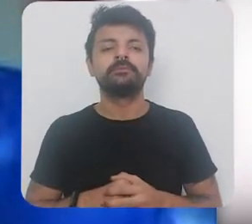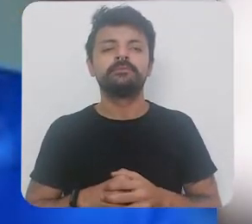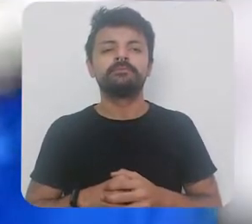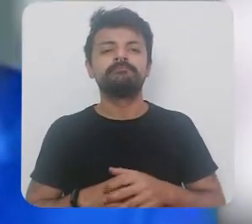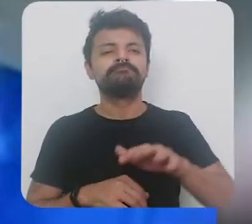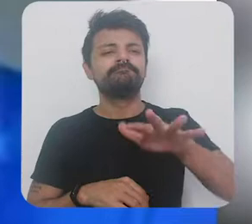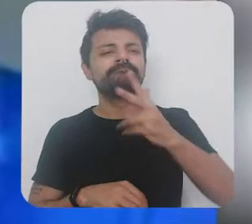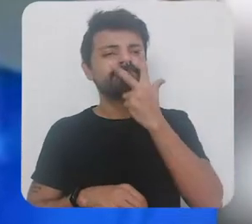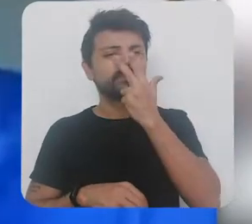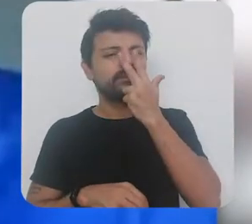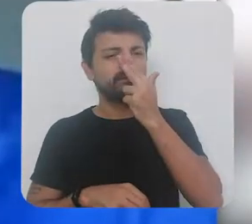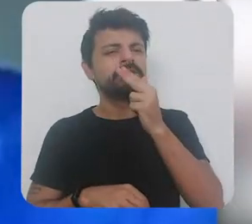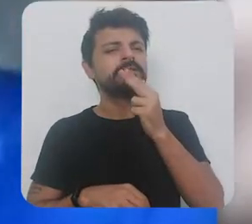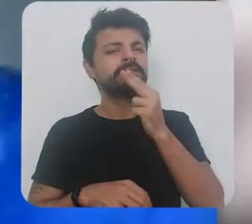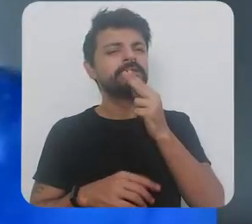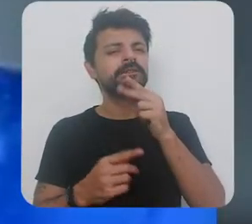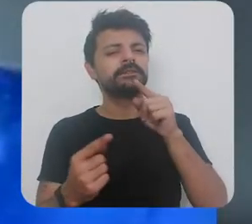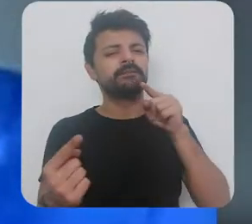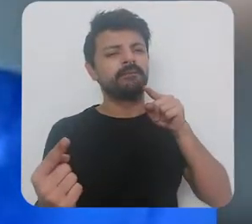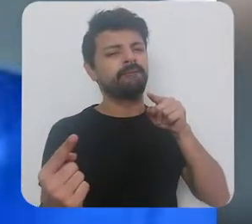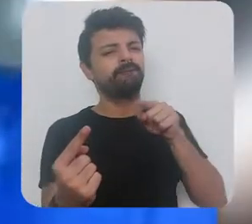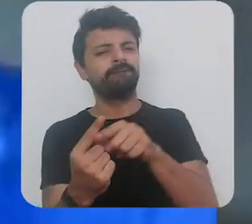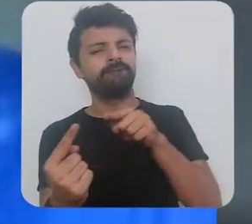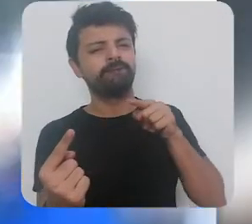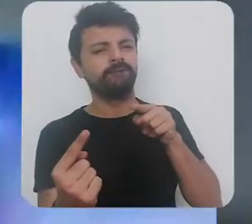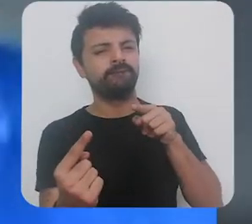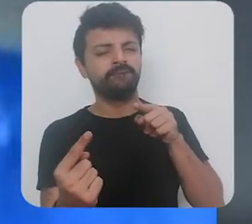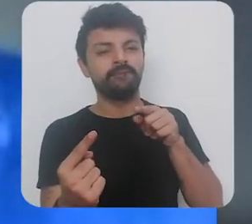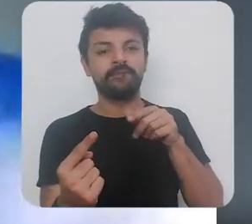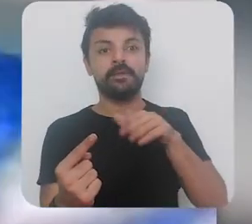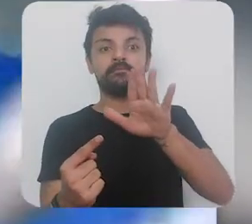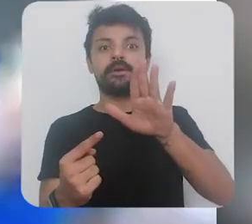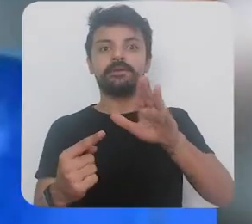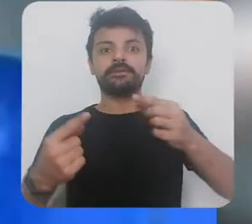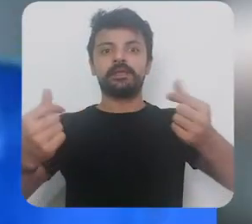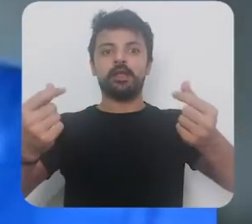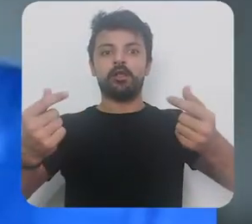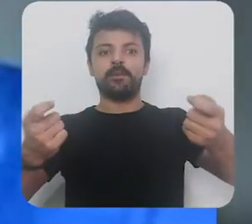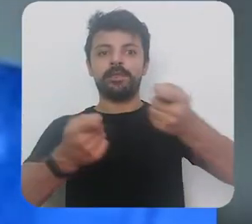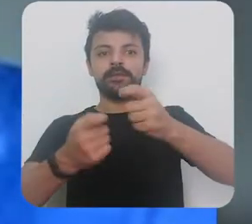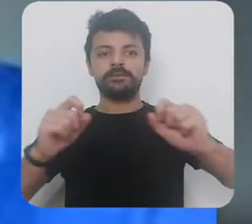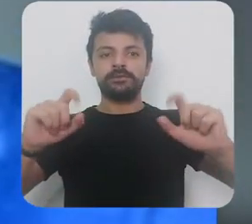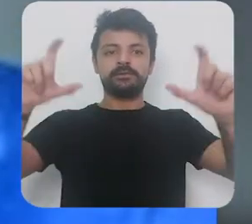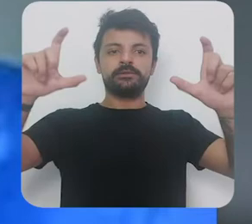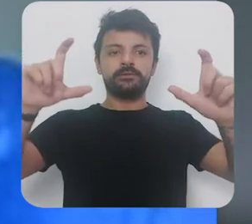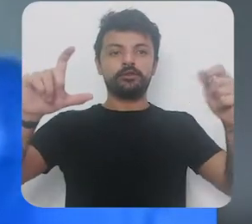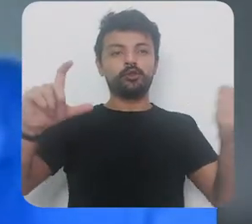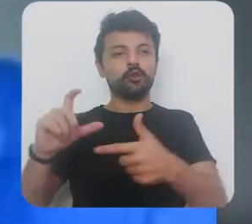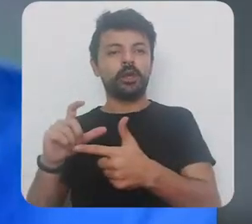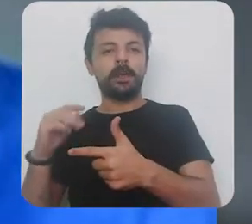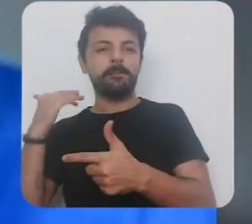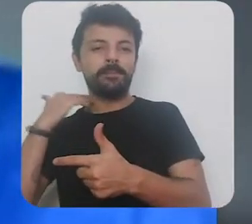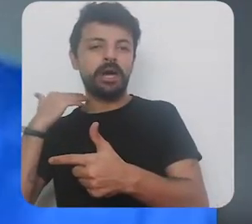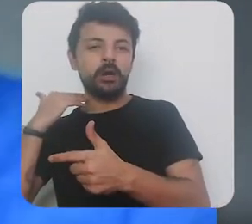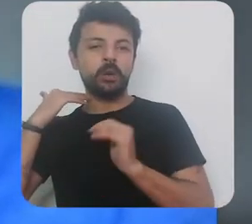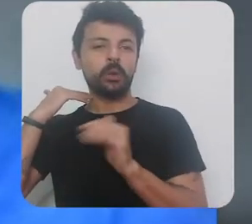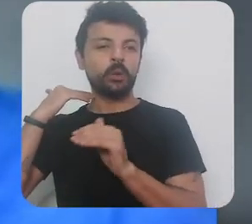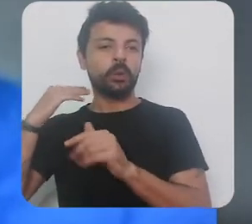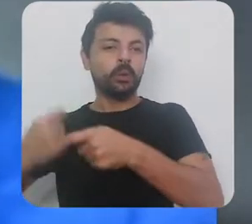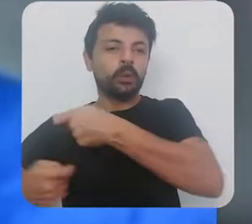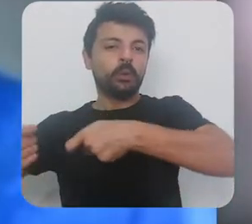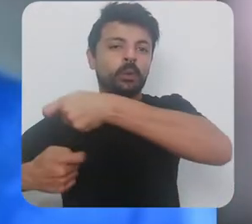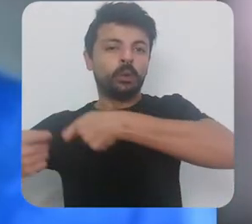talvez um efeito mais mais revigorante para a economia até do que tentar alimentar o banco